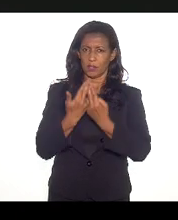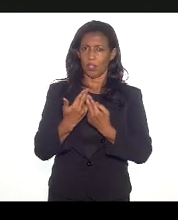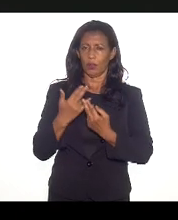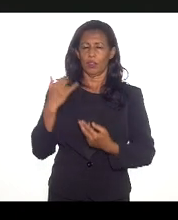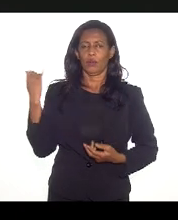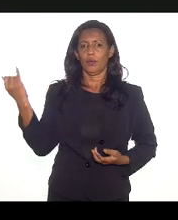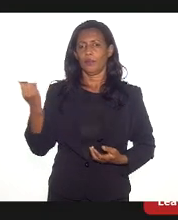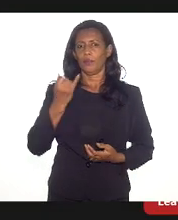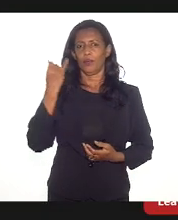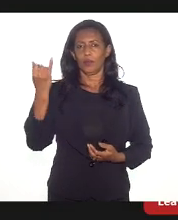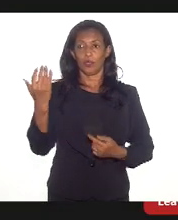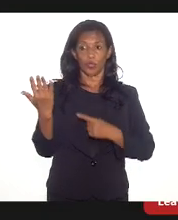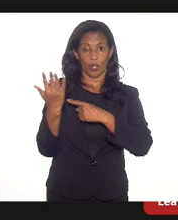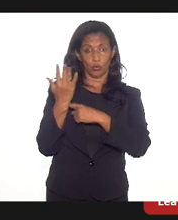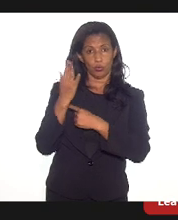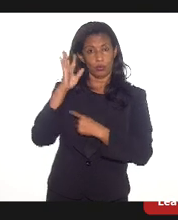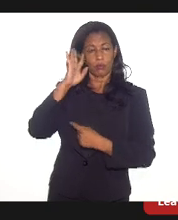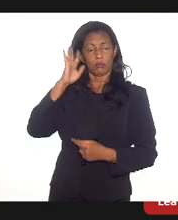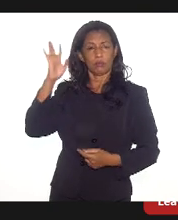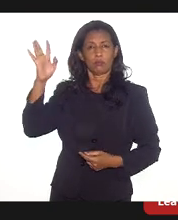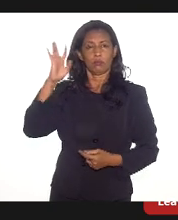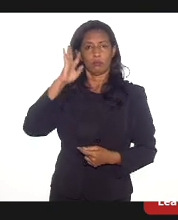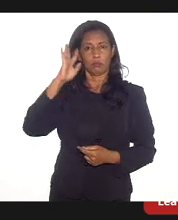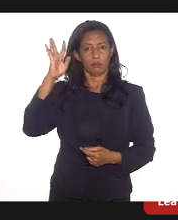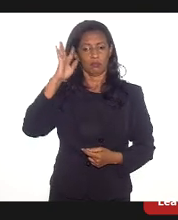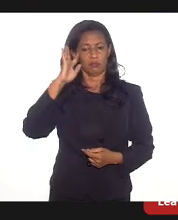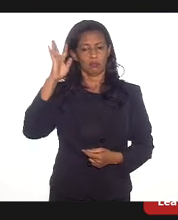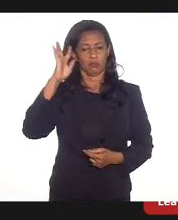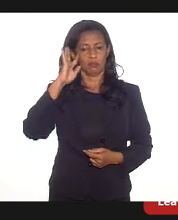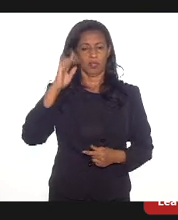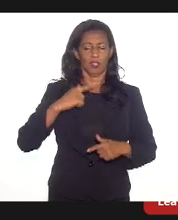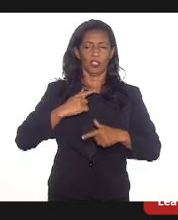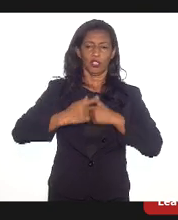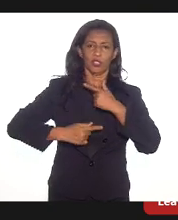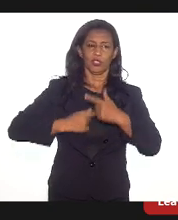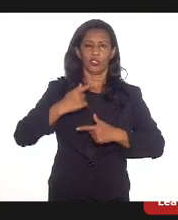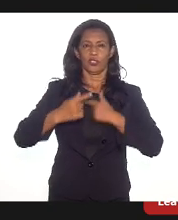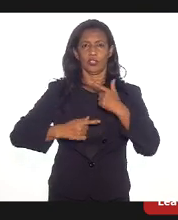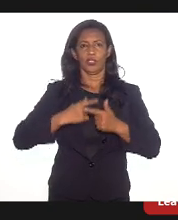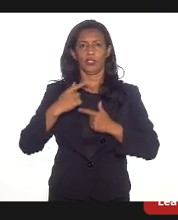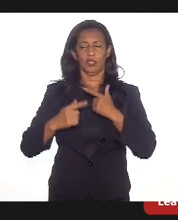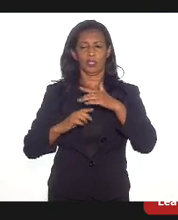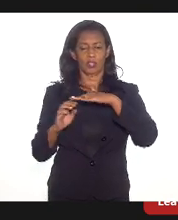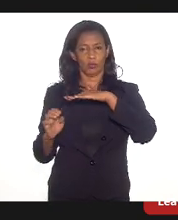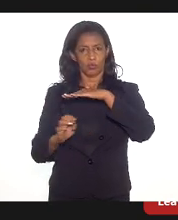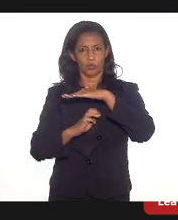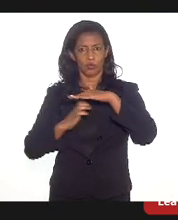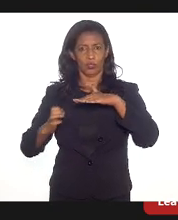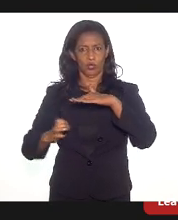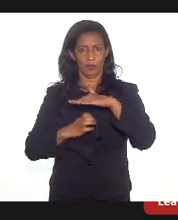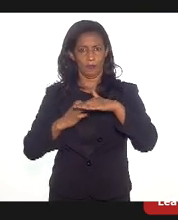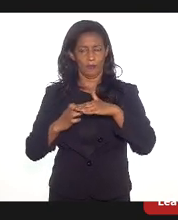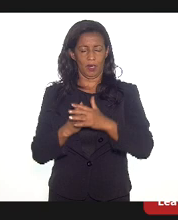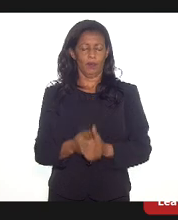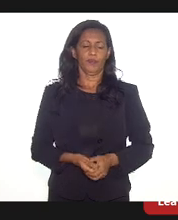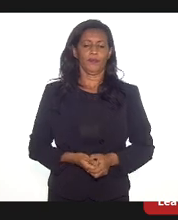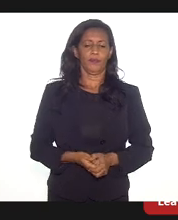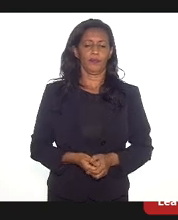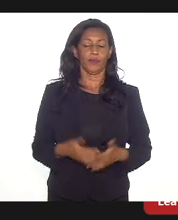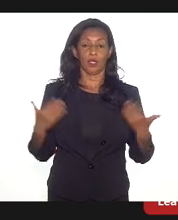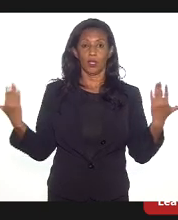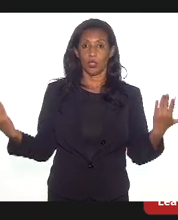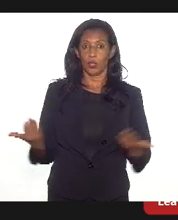refletir sobre a questão do desenvolvimento econômico, da geração de emprego aqui no estado do Rio de Janeiro, como foi colocado, é